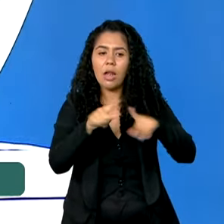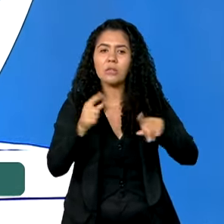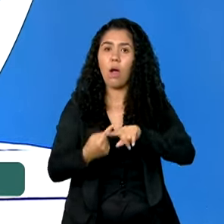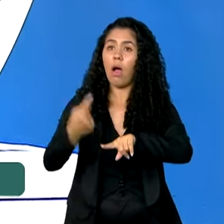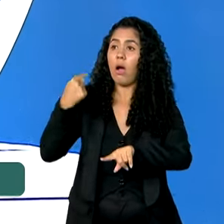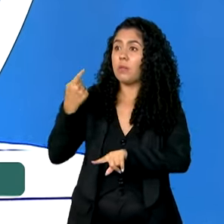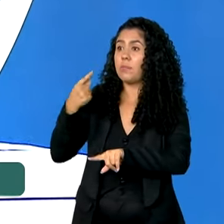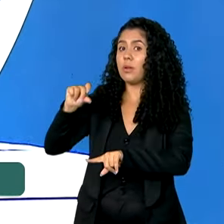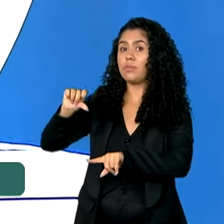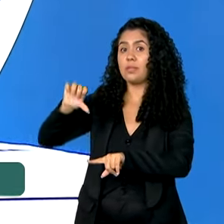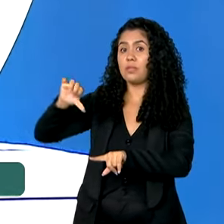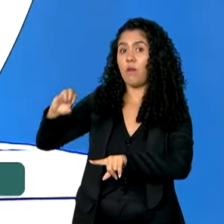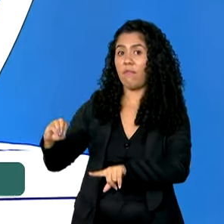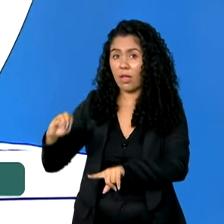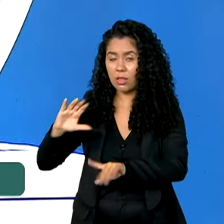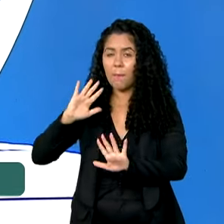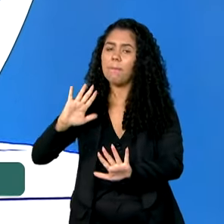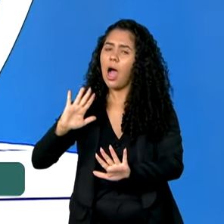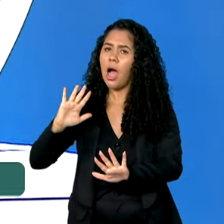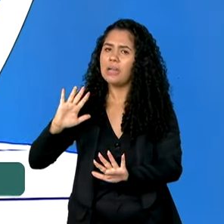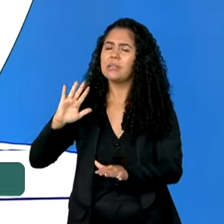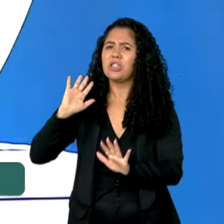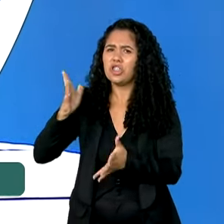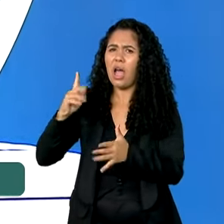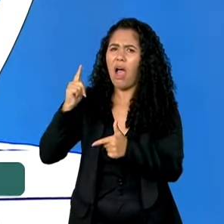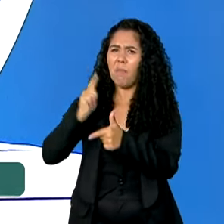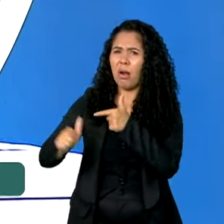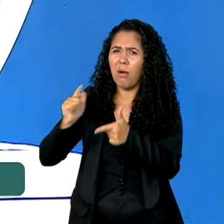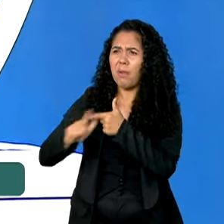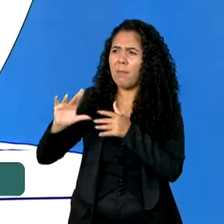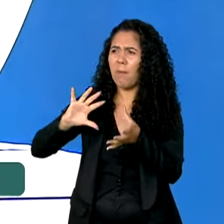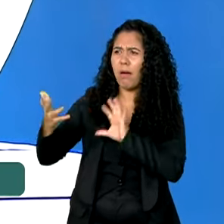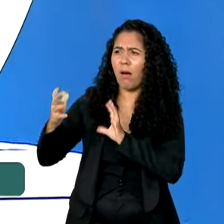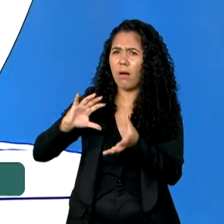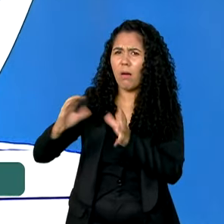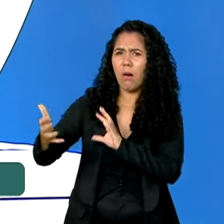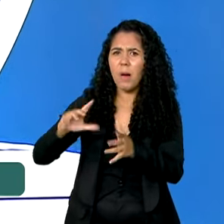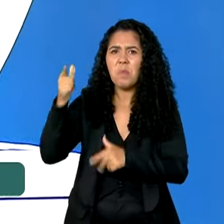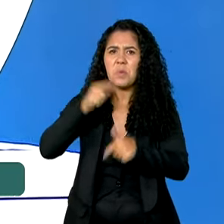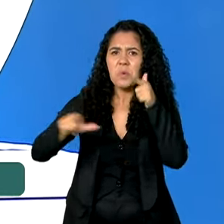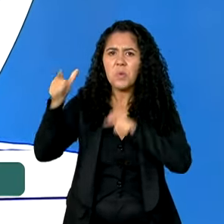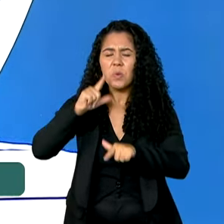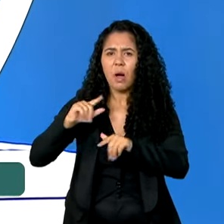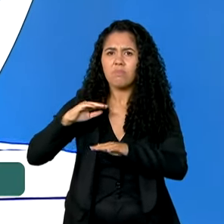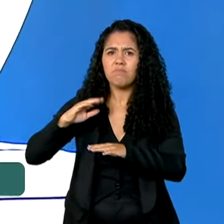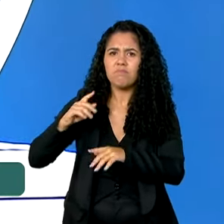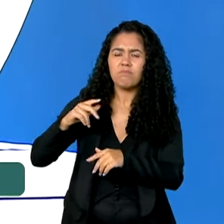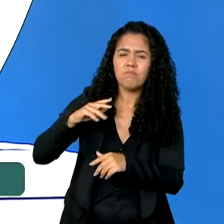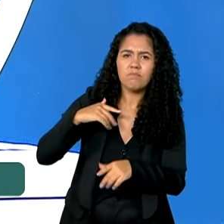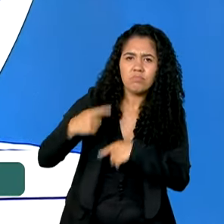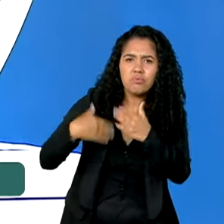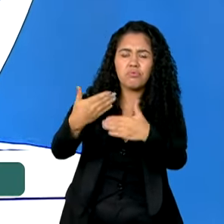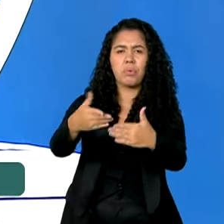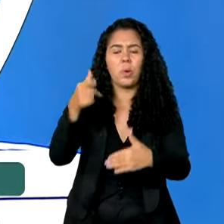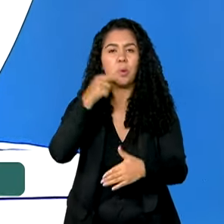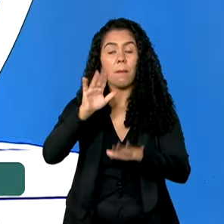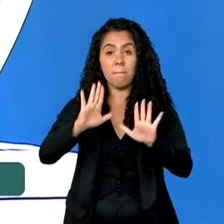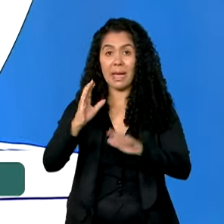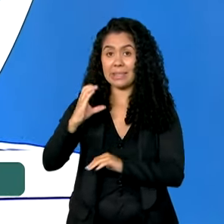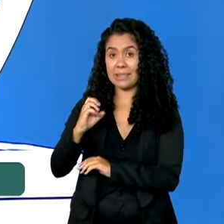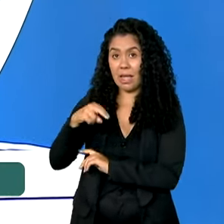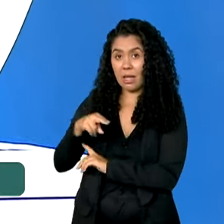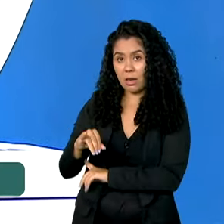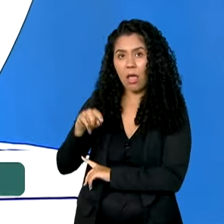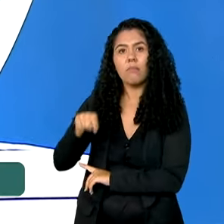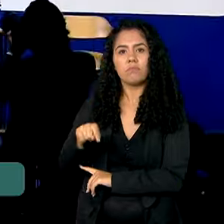Ao longo desses anos, o país venceu muitas crises e teve avanços significativos. A CNI apoiou